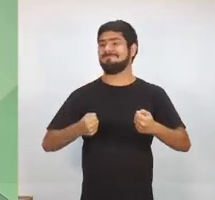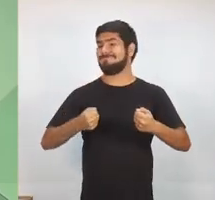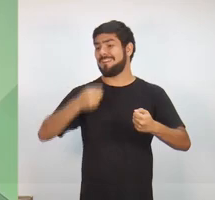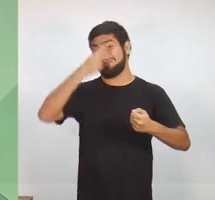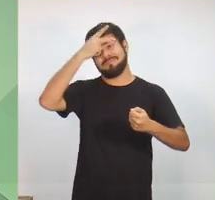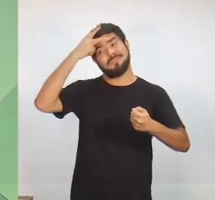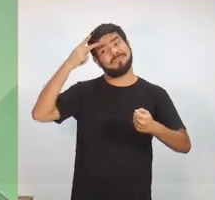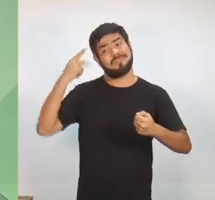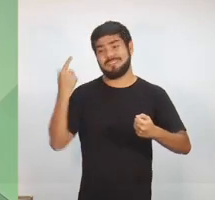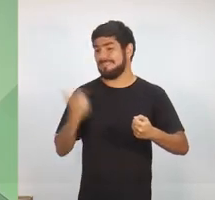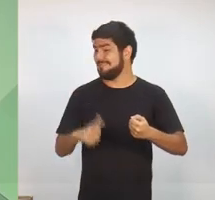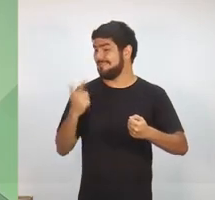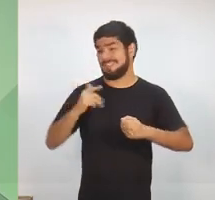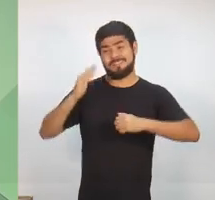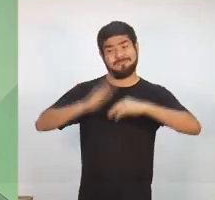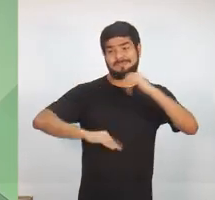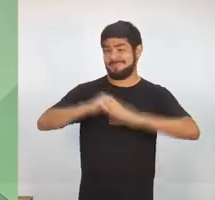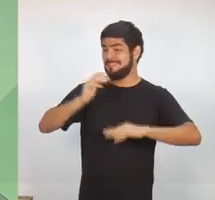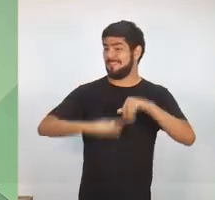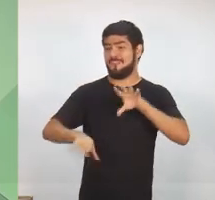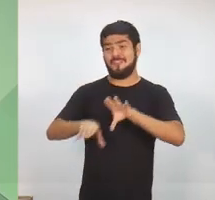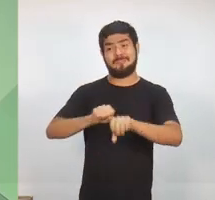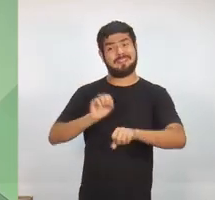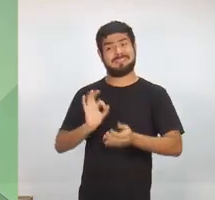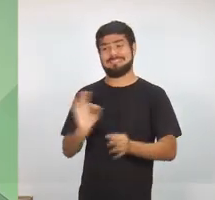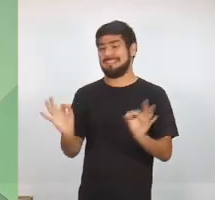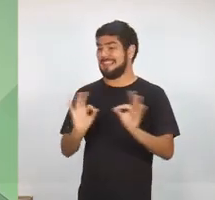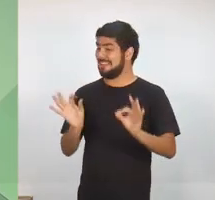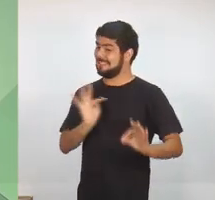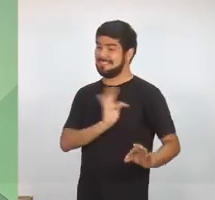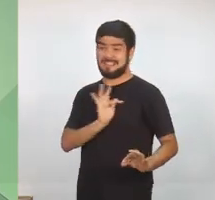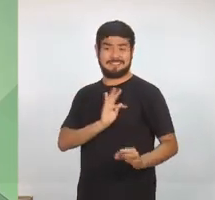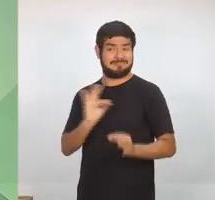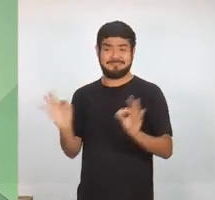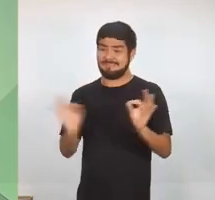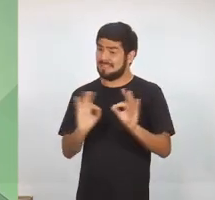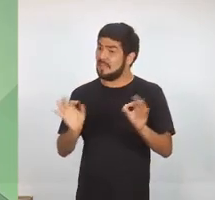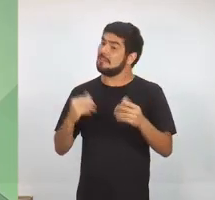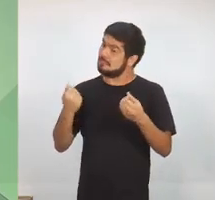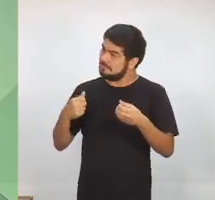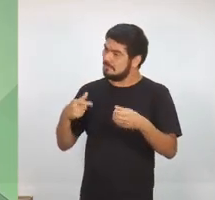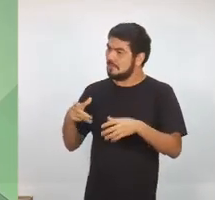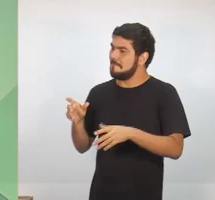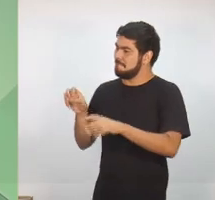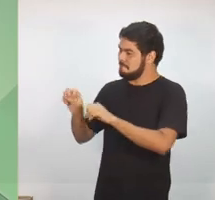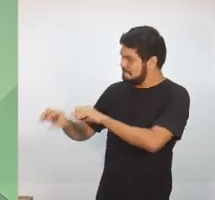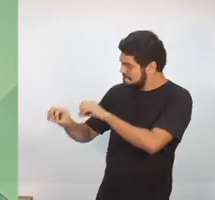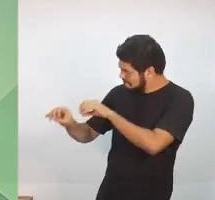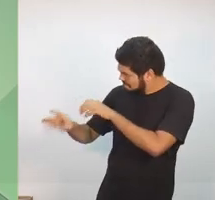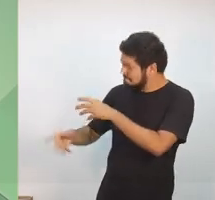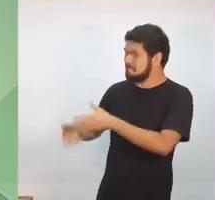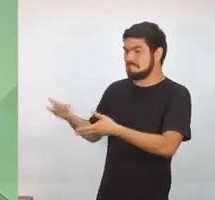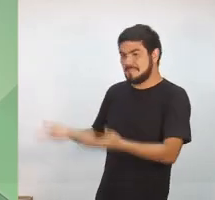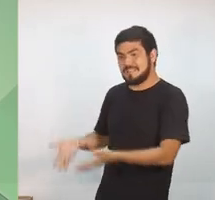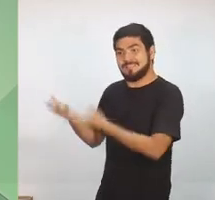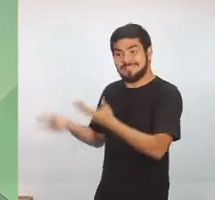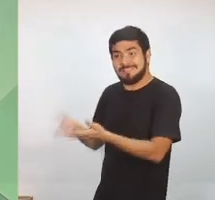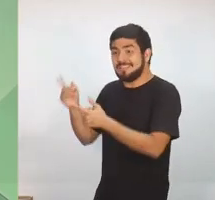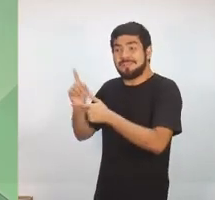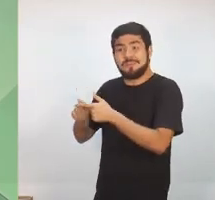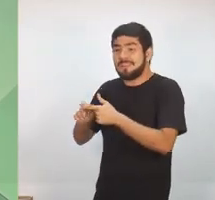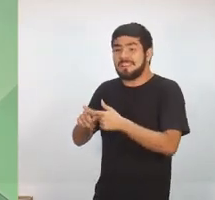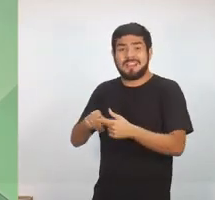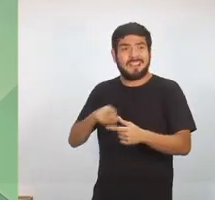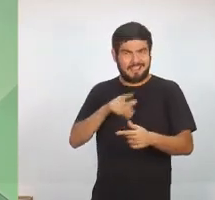profissional nem técnica. Essas pessoas poderiam ser qualificadas durante esse período. Porque nenhuma